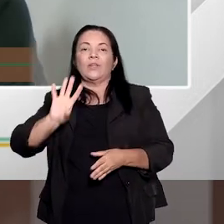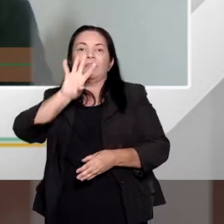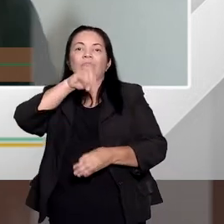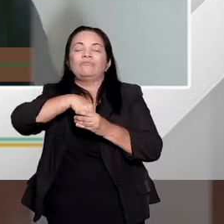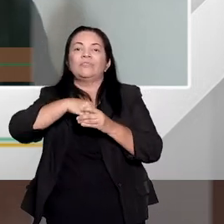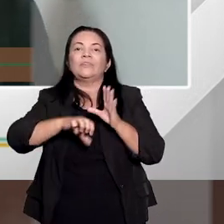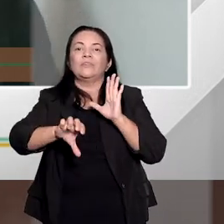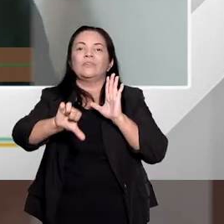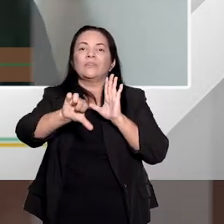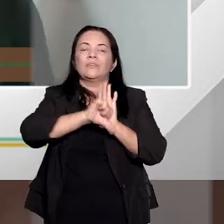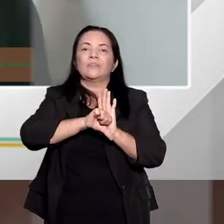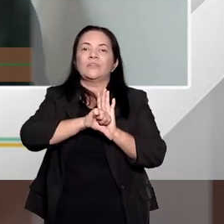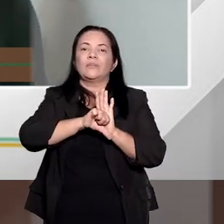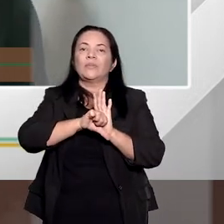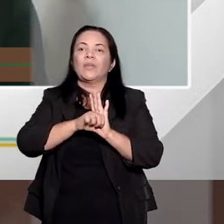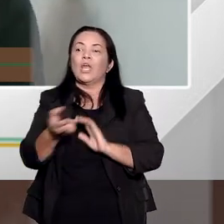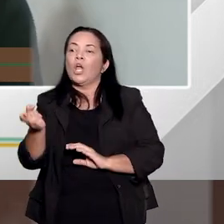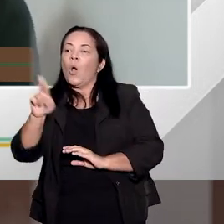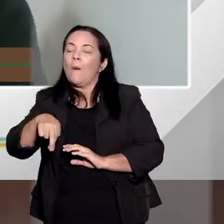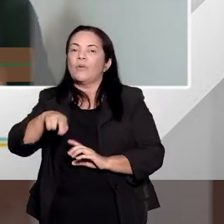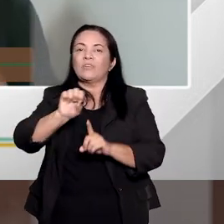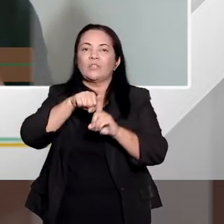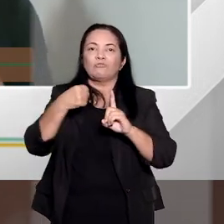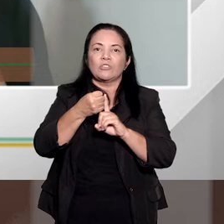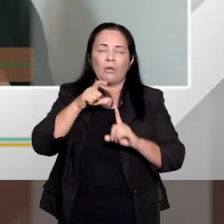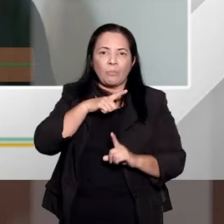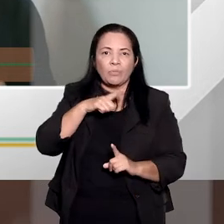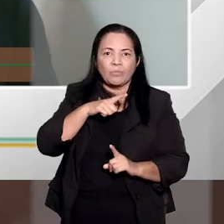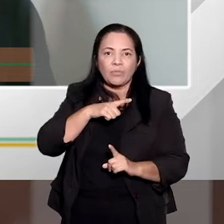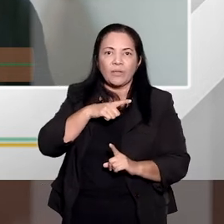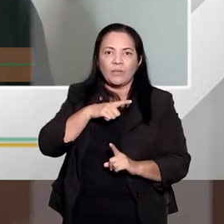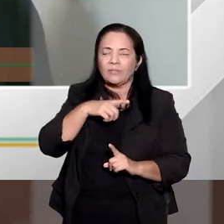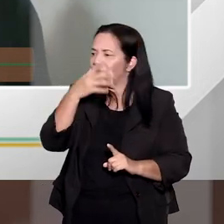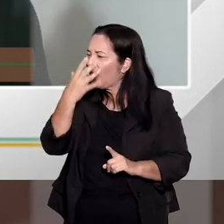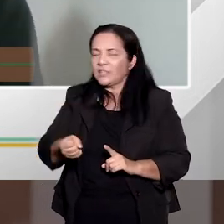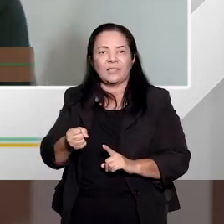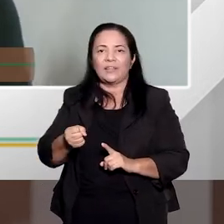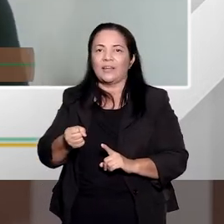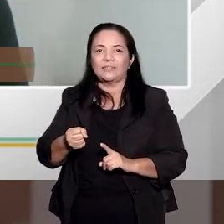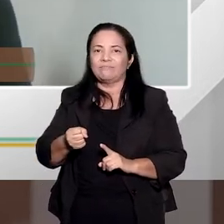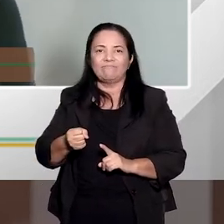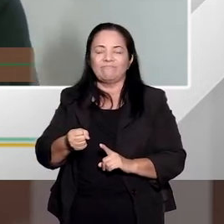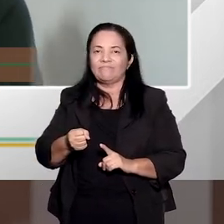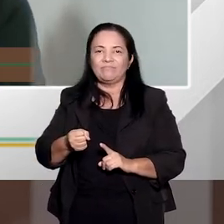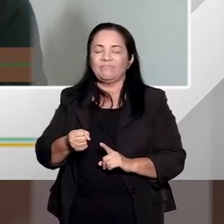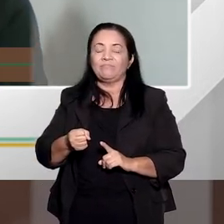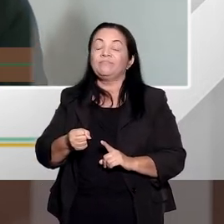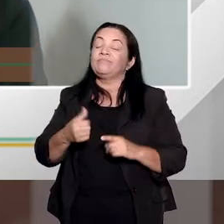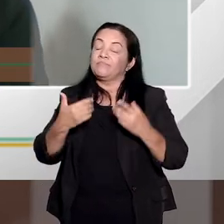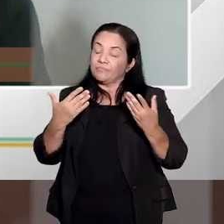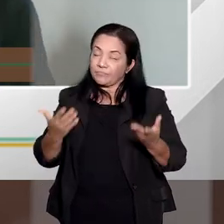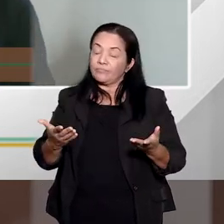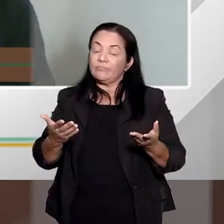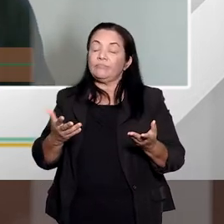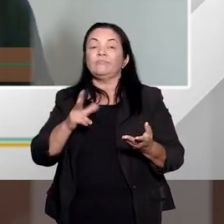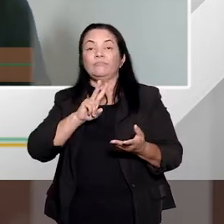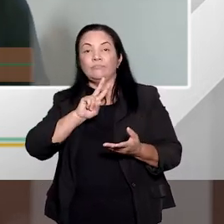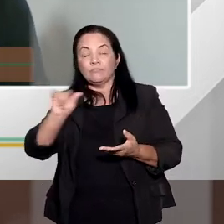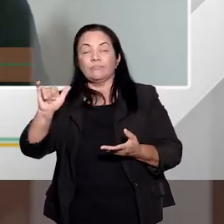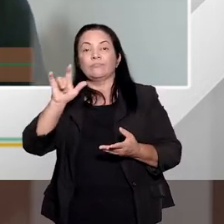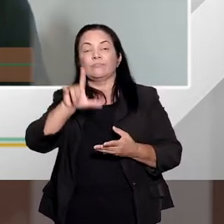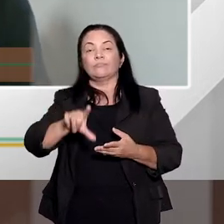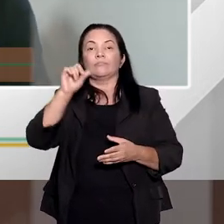crime, que é esse juízo de reprovação social, se nós, como sociedade, podemos reprovar a conduta daquele agente, com